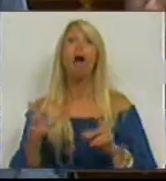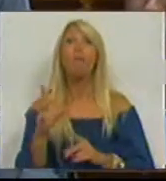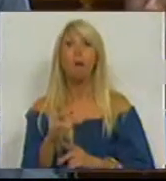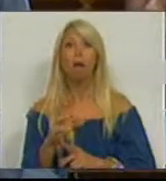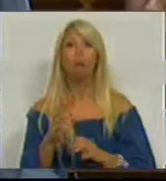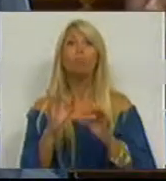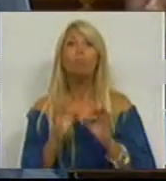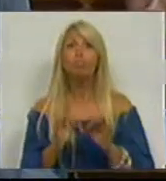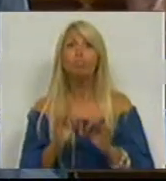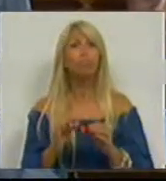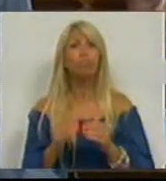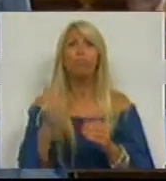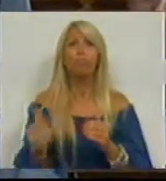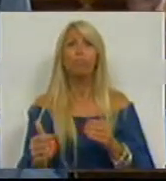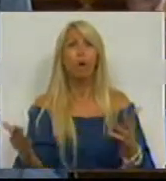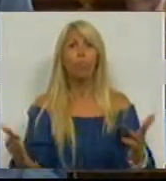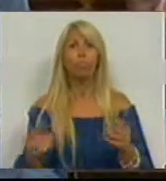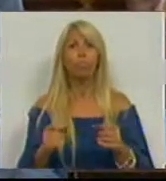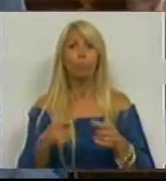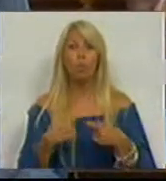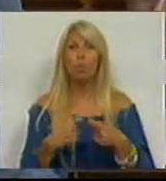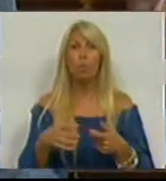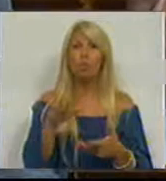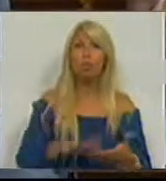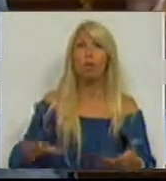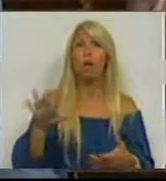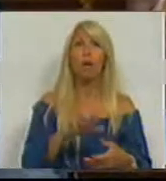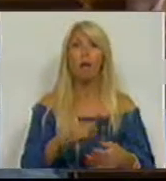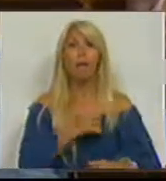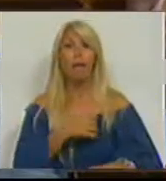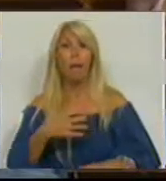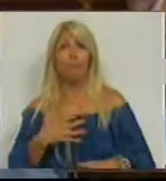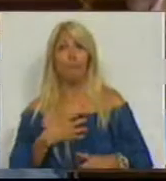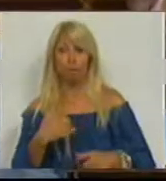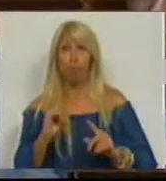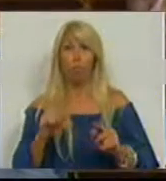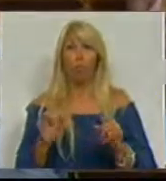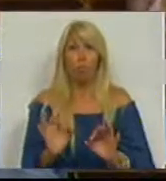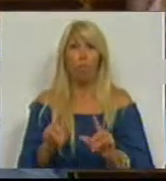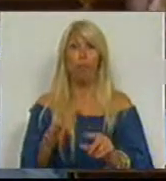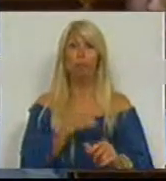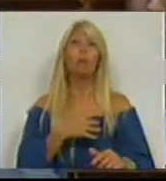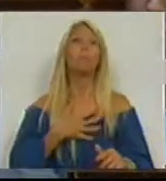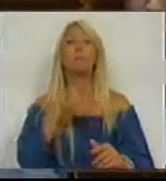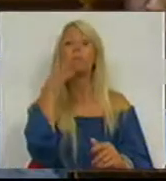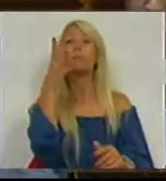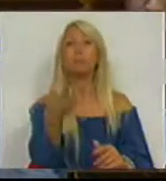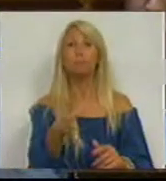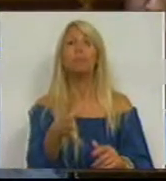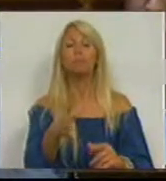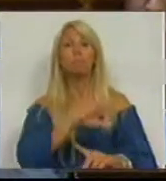marginal nos custos de contexto das empresas, dito por elas próprias, muito mais